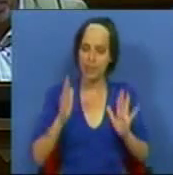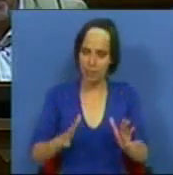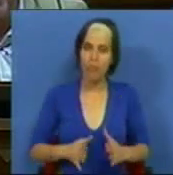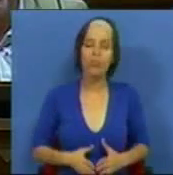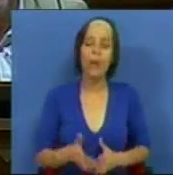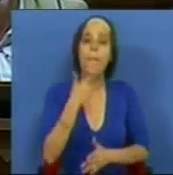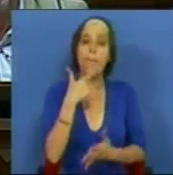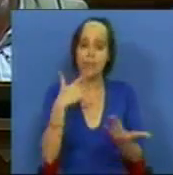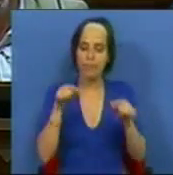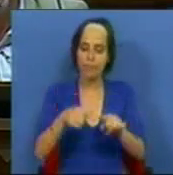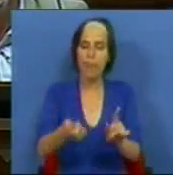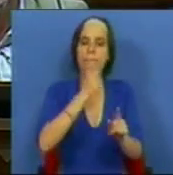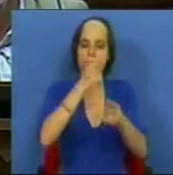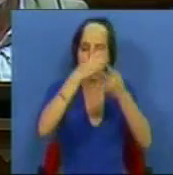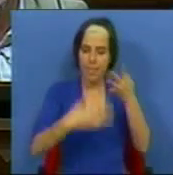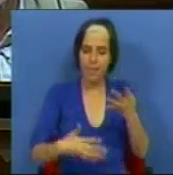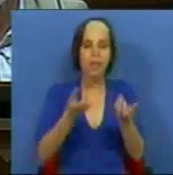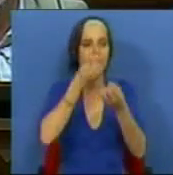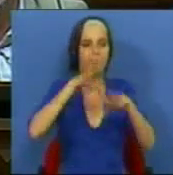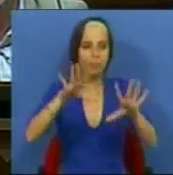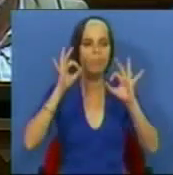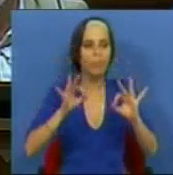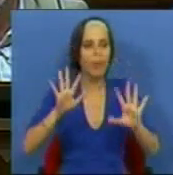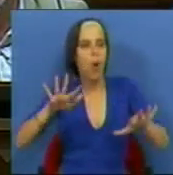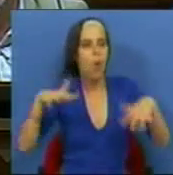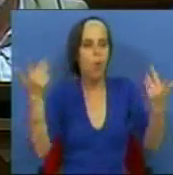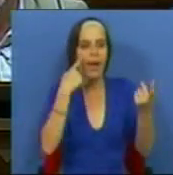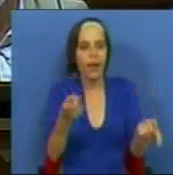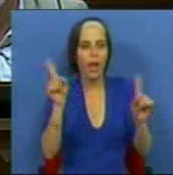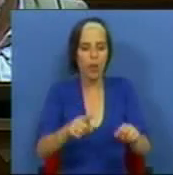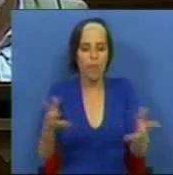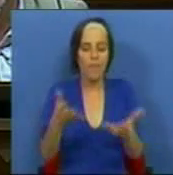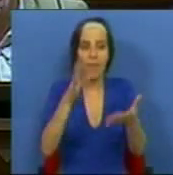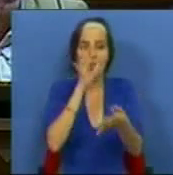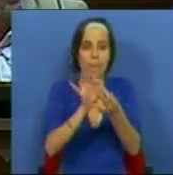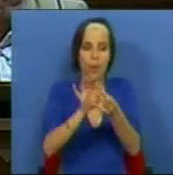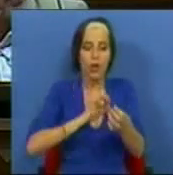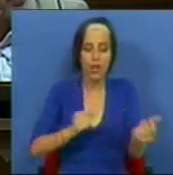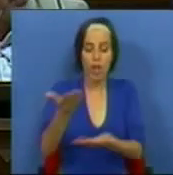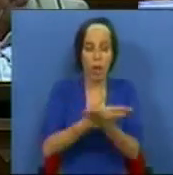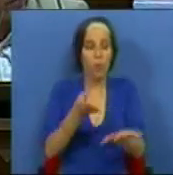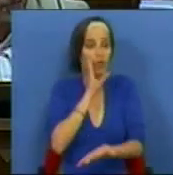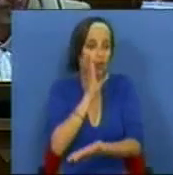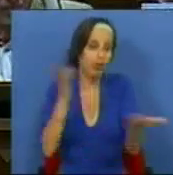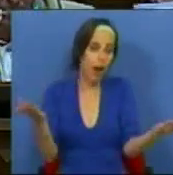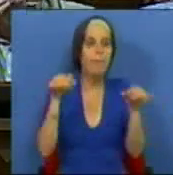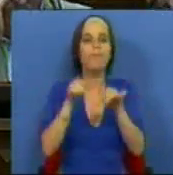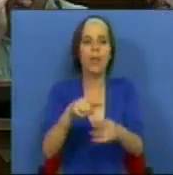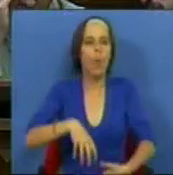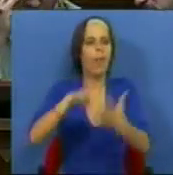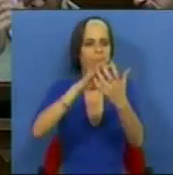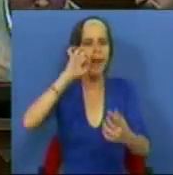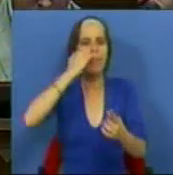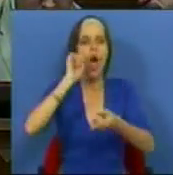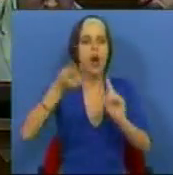que estas medidas deitarão por terra qualquer retoma, ainda que frágil da nossa economia, como vemos. É um ataque aos